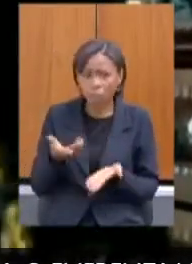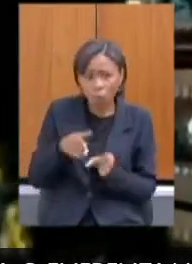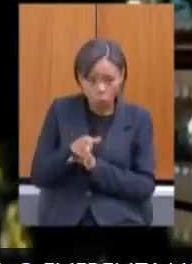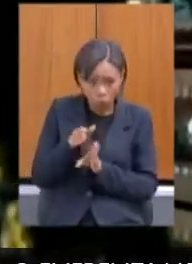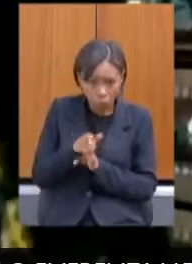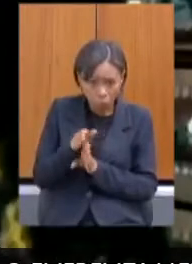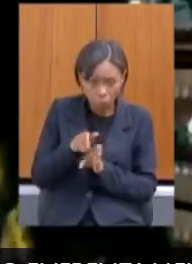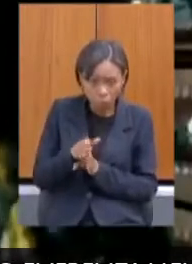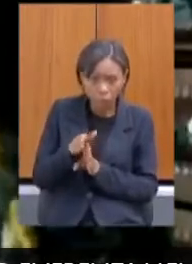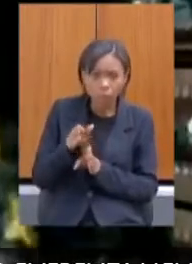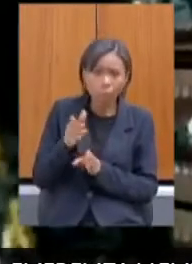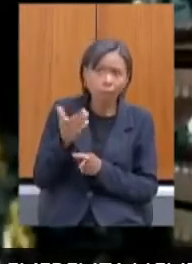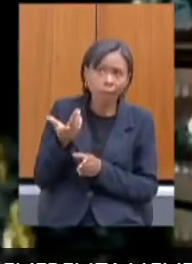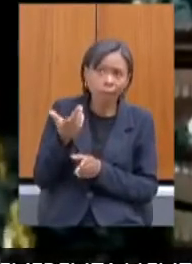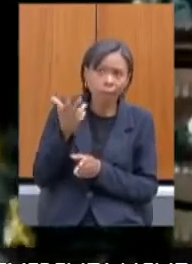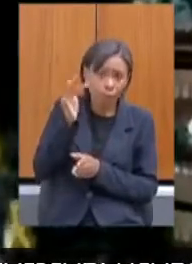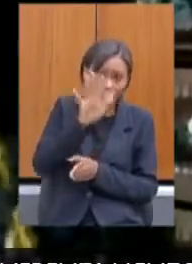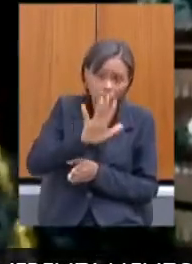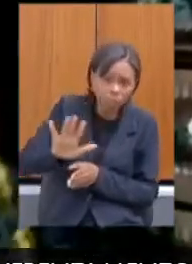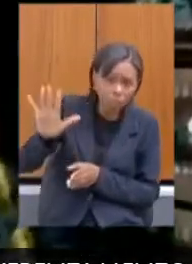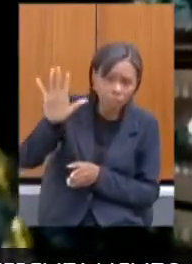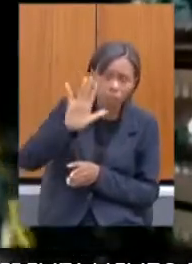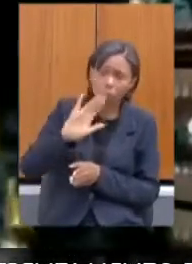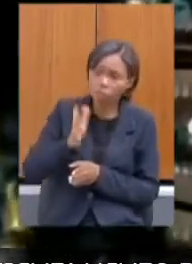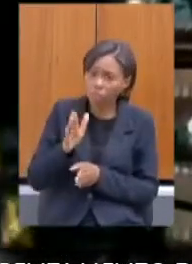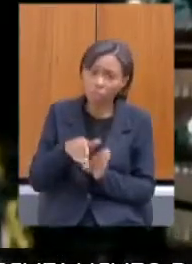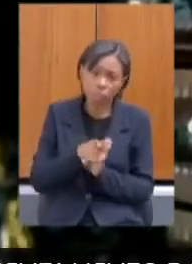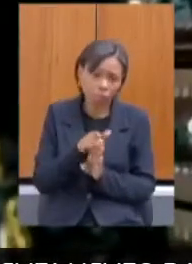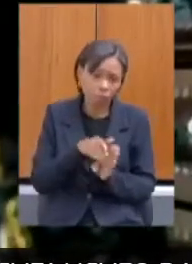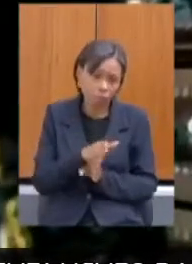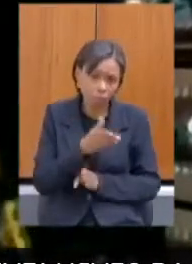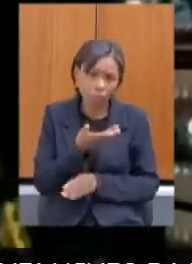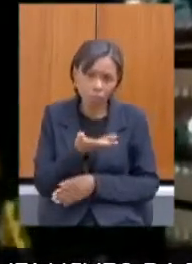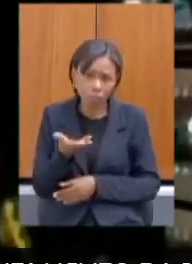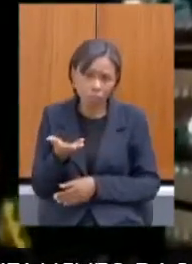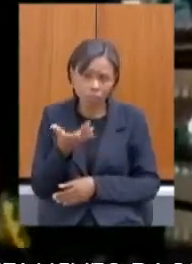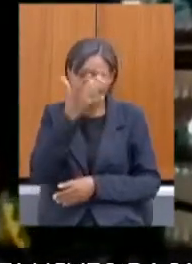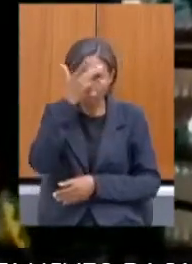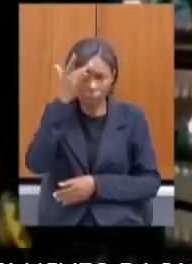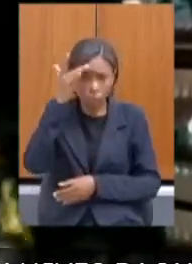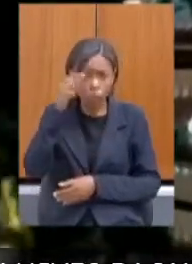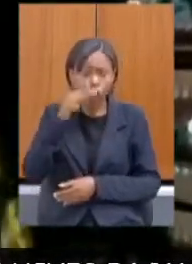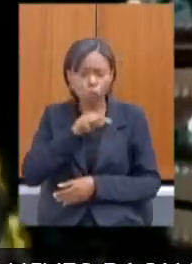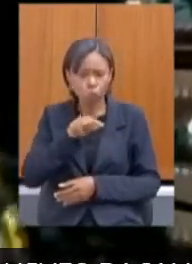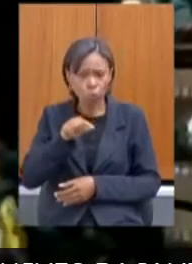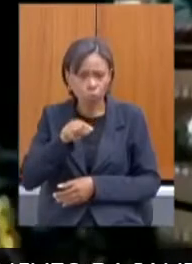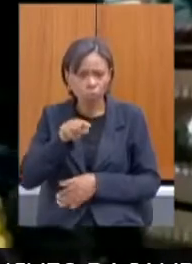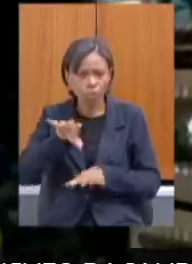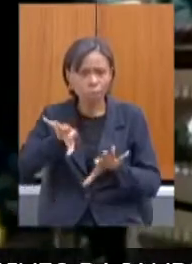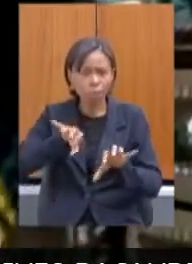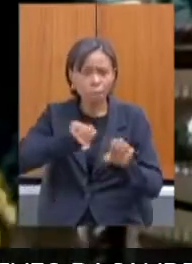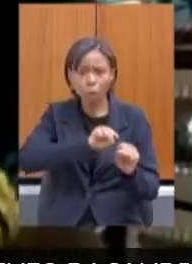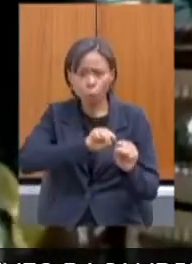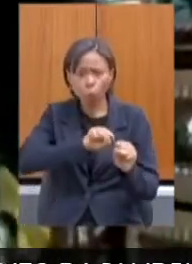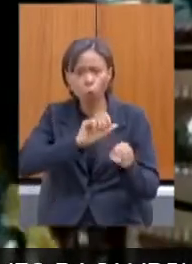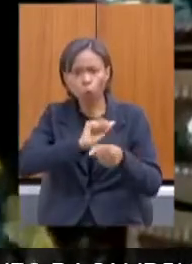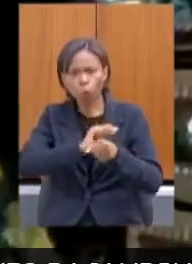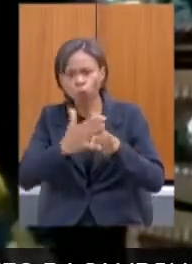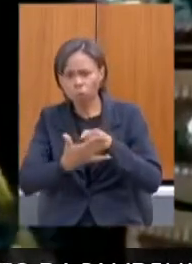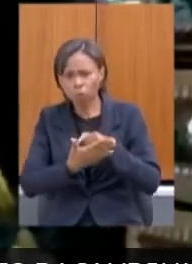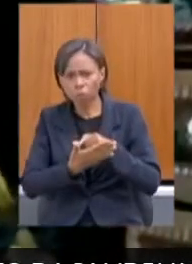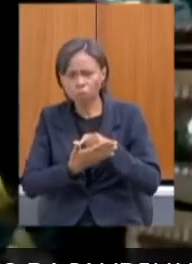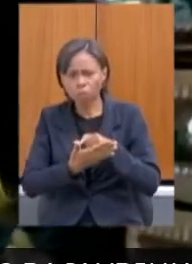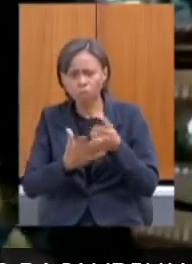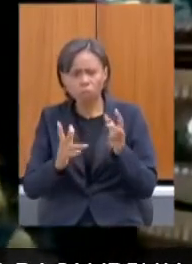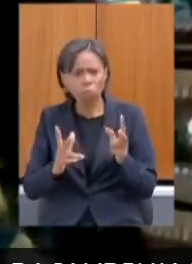que a gente tenha dados do atendimento das pessoas que foram contaminadas com o Covid com esse recorte para pensar